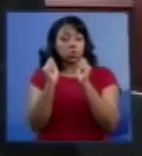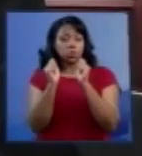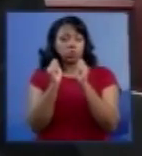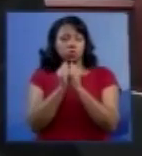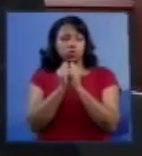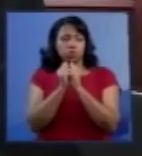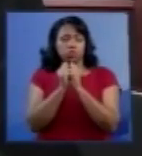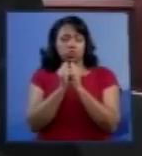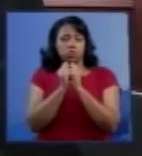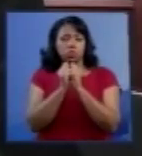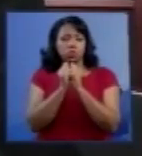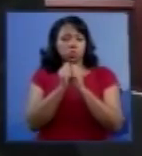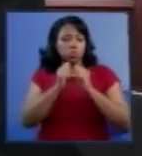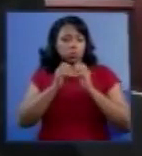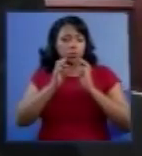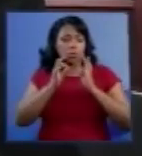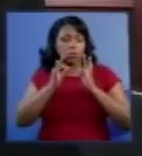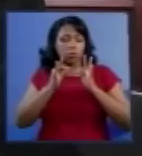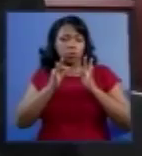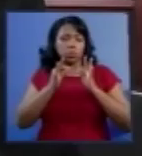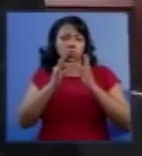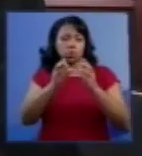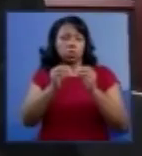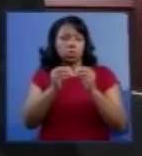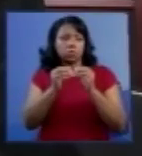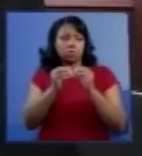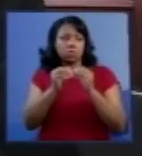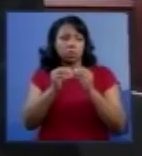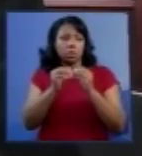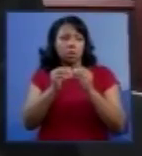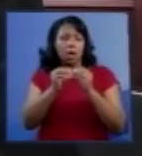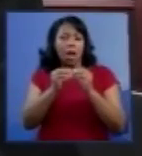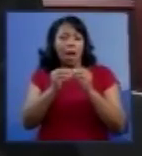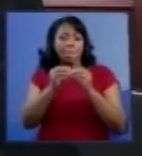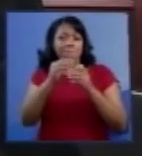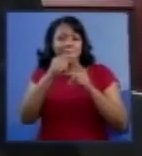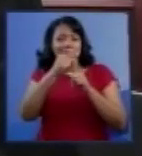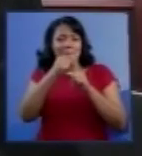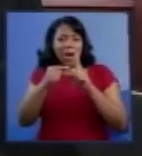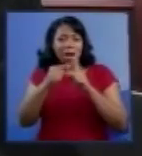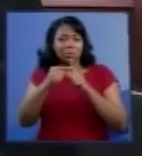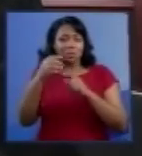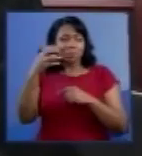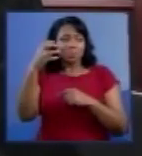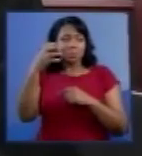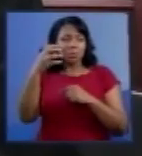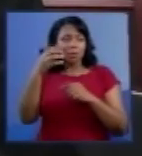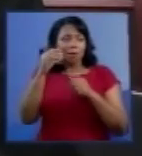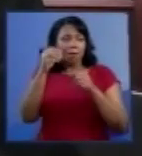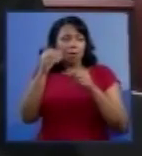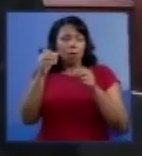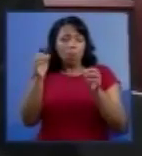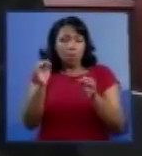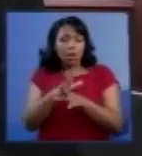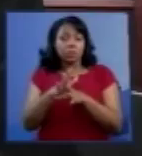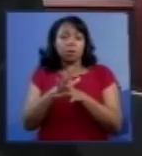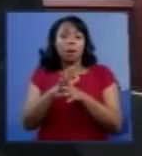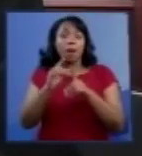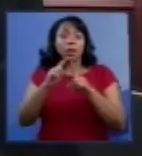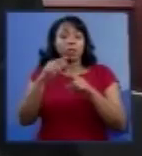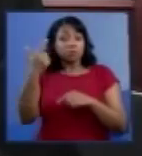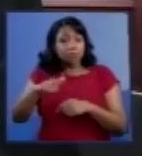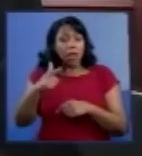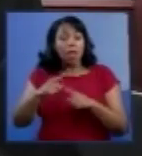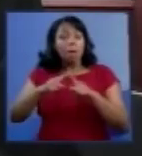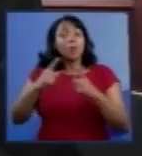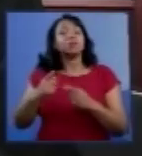toda a certeza em relação à partes mais complexas do mundo exterior, que possivelmente não existam. Mas